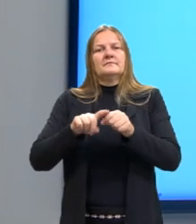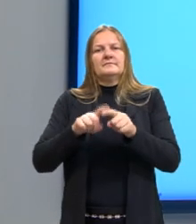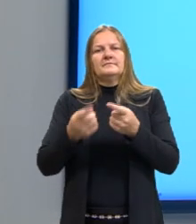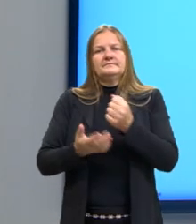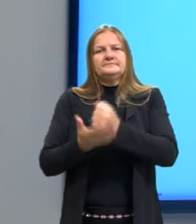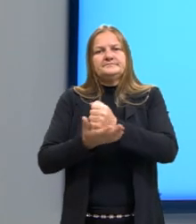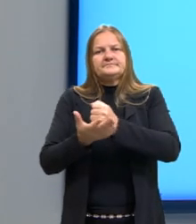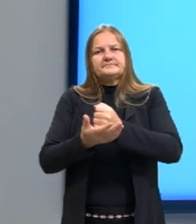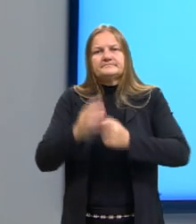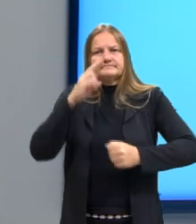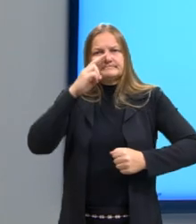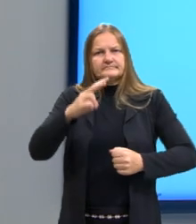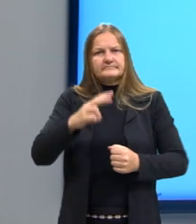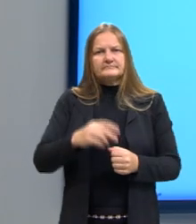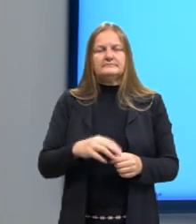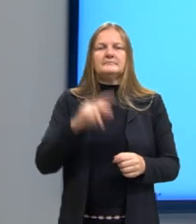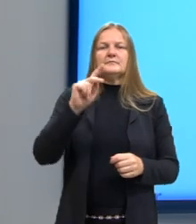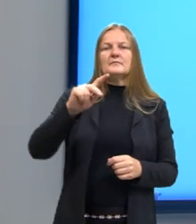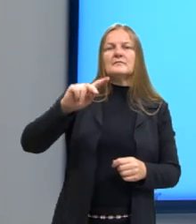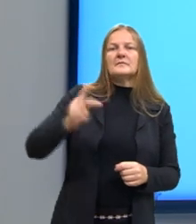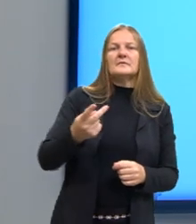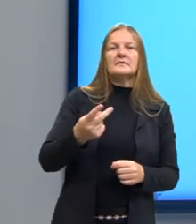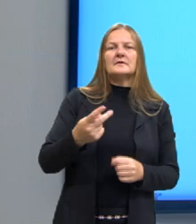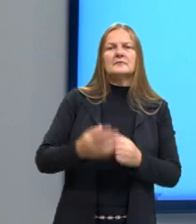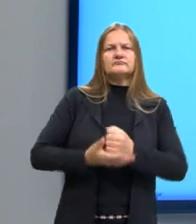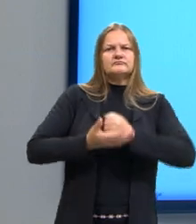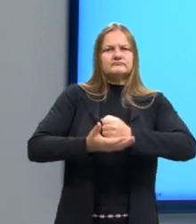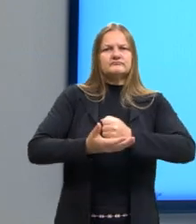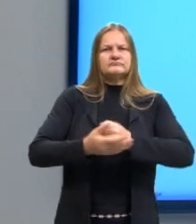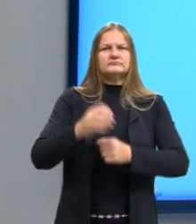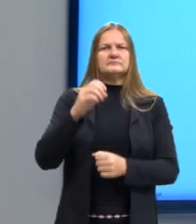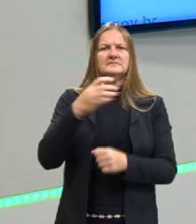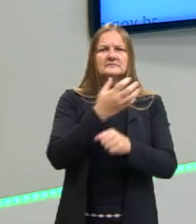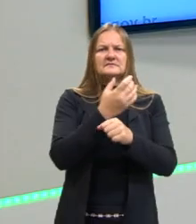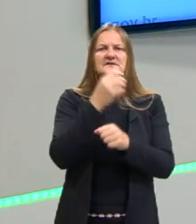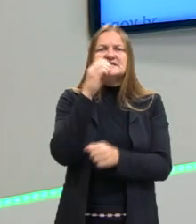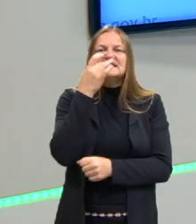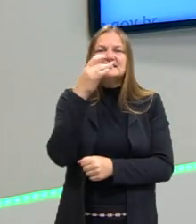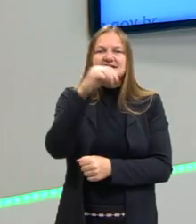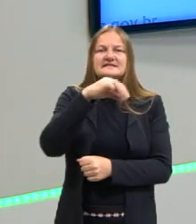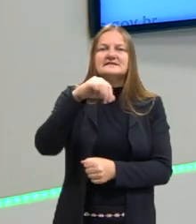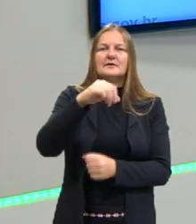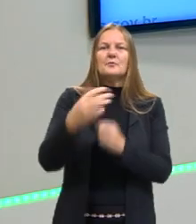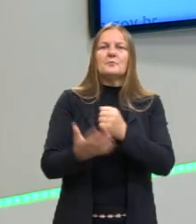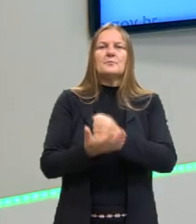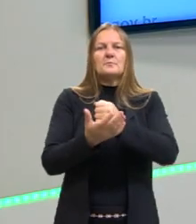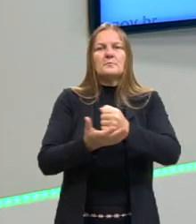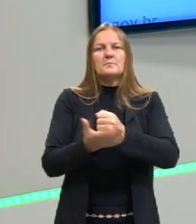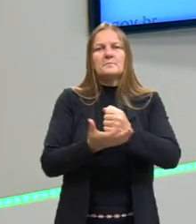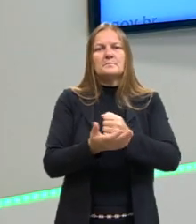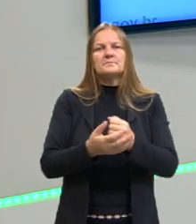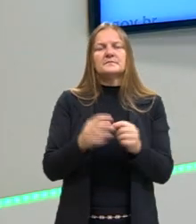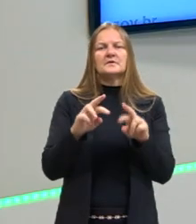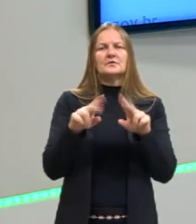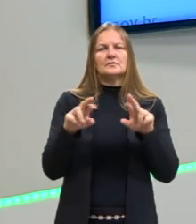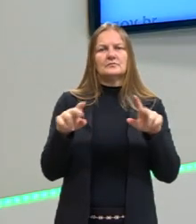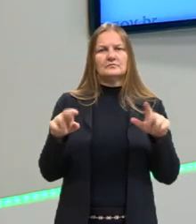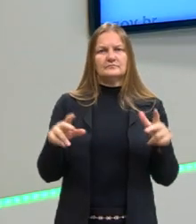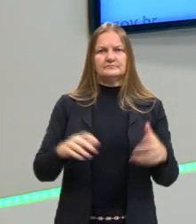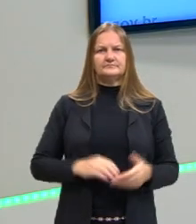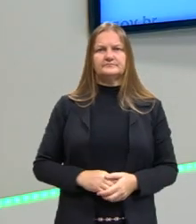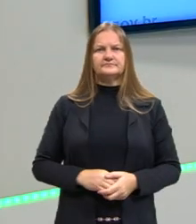seja, o pH da base vai influenciar, então eu vou ter um sal básico. Já o sal ácido é aquele que